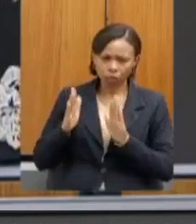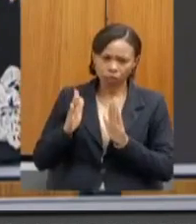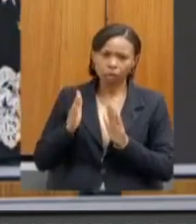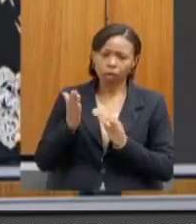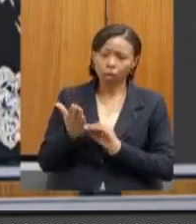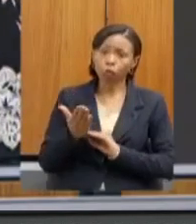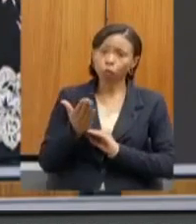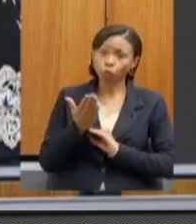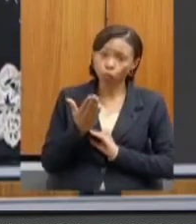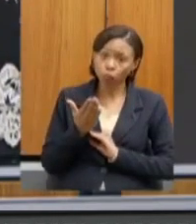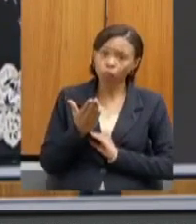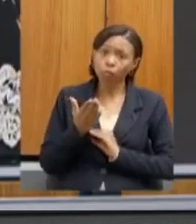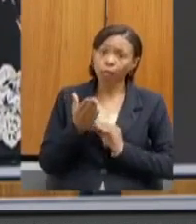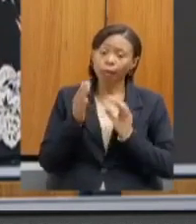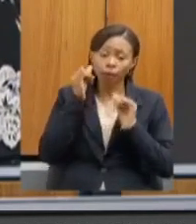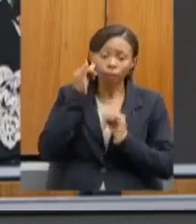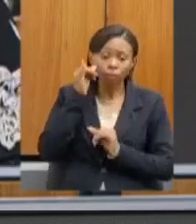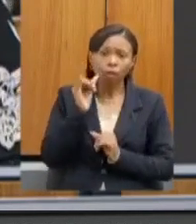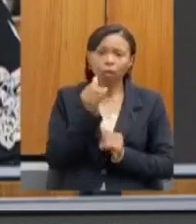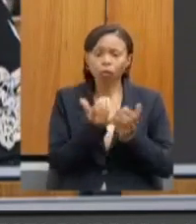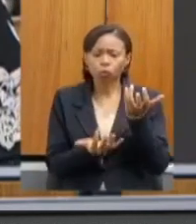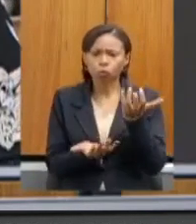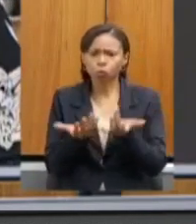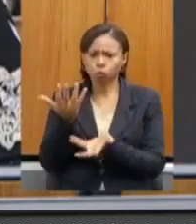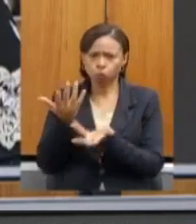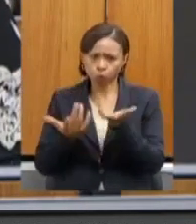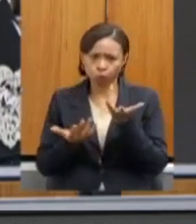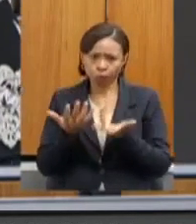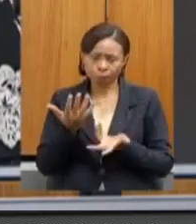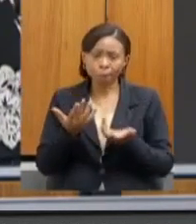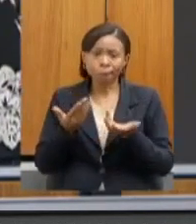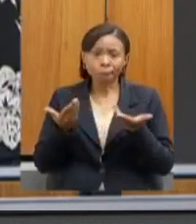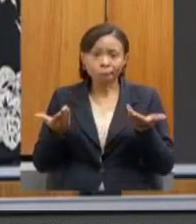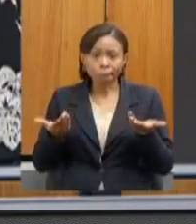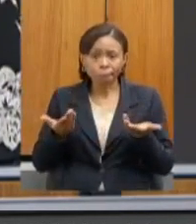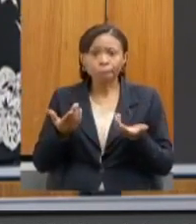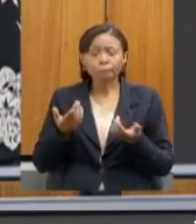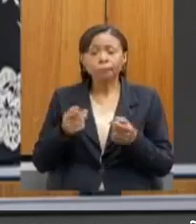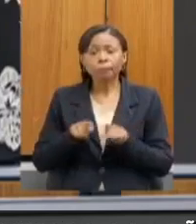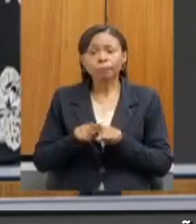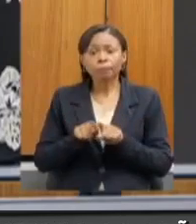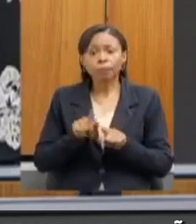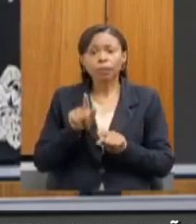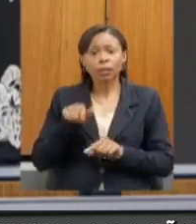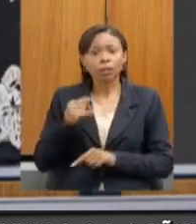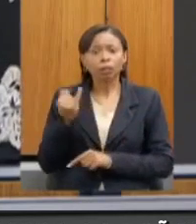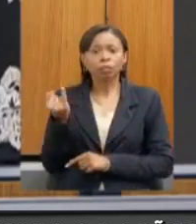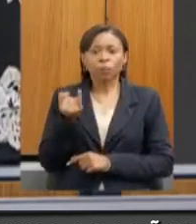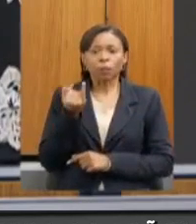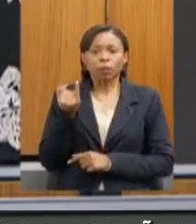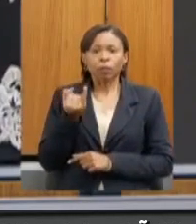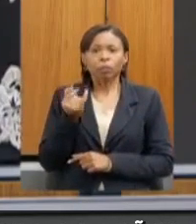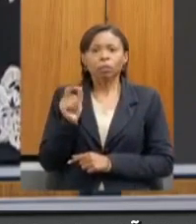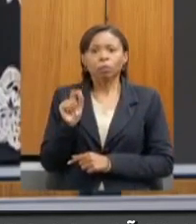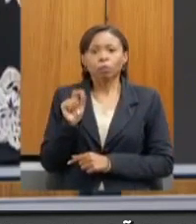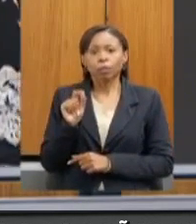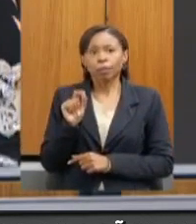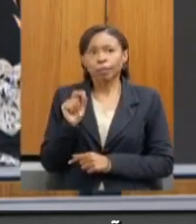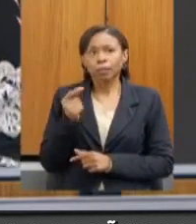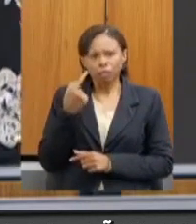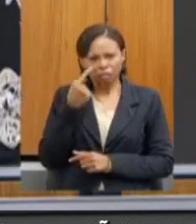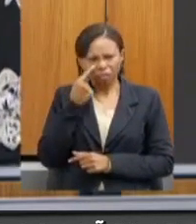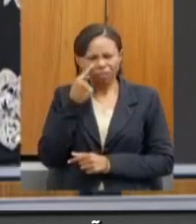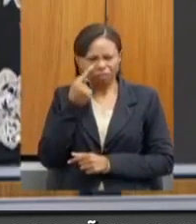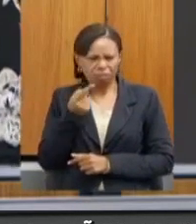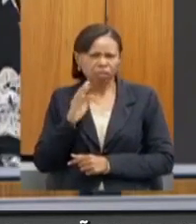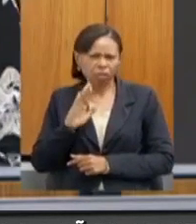incêndios florestais e dizer aqui a importância em função, nós temos observado